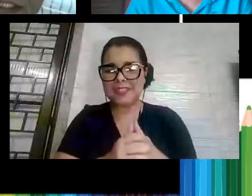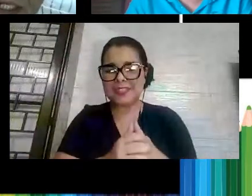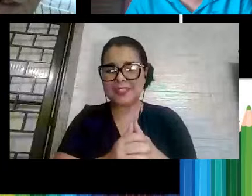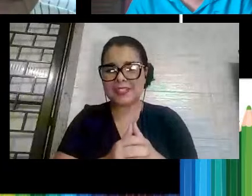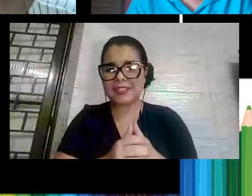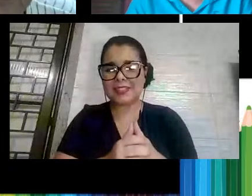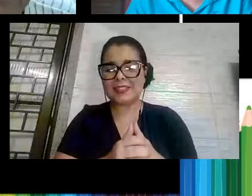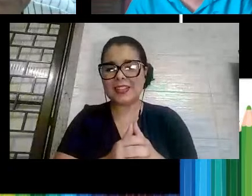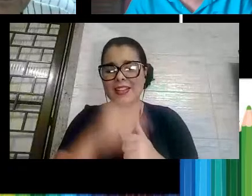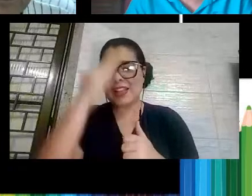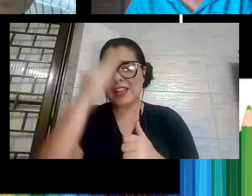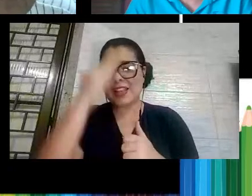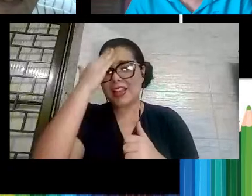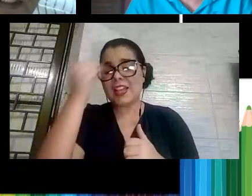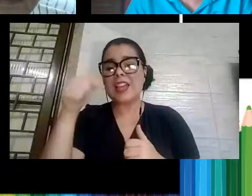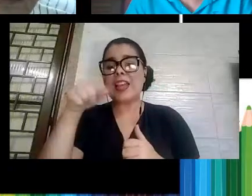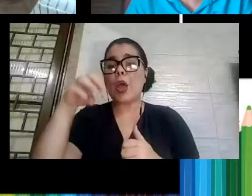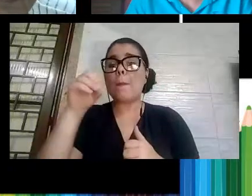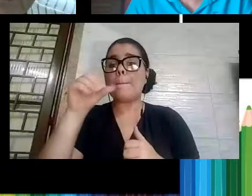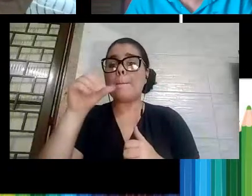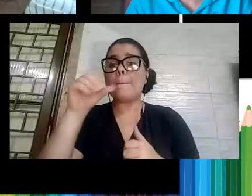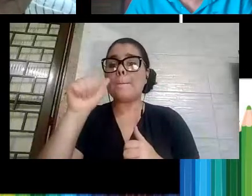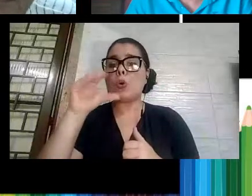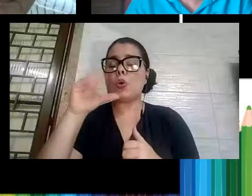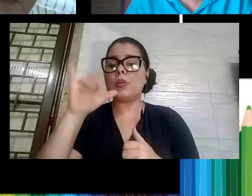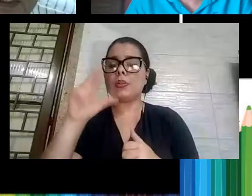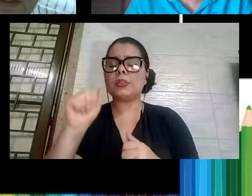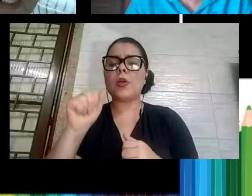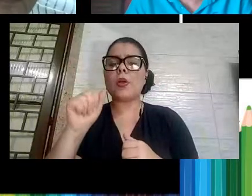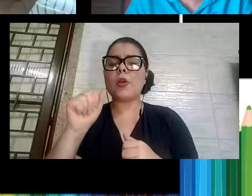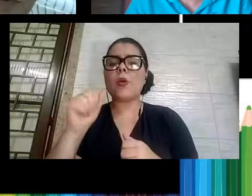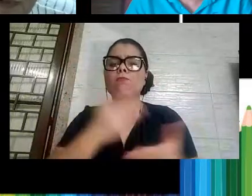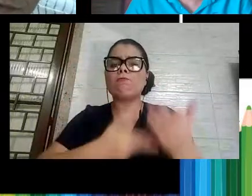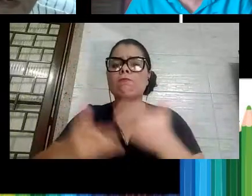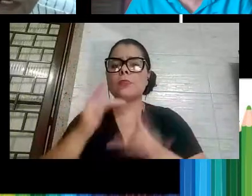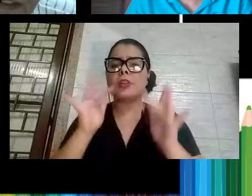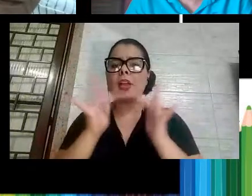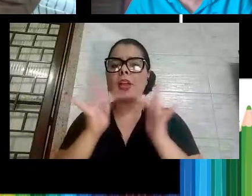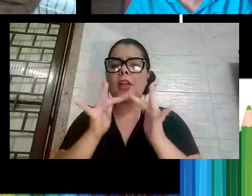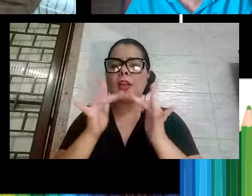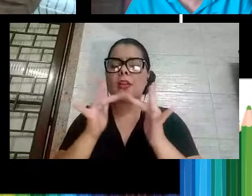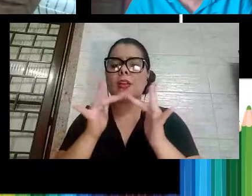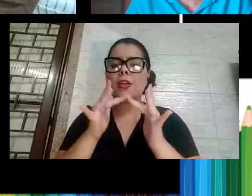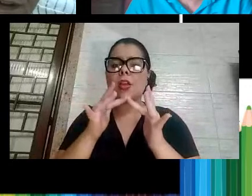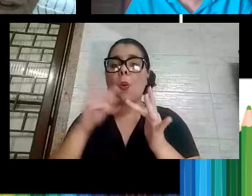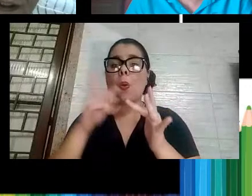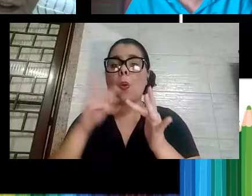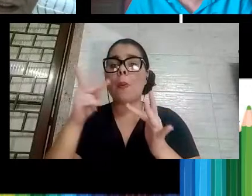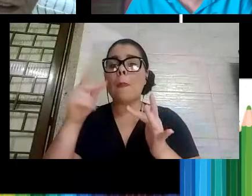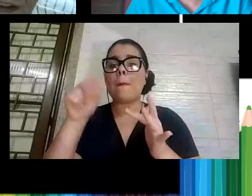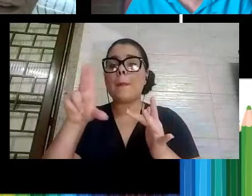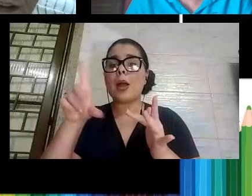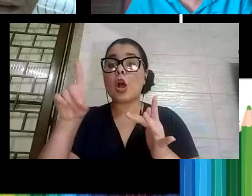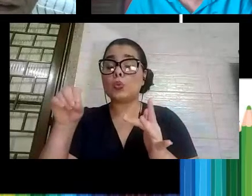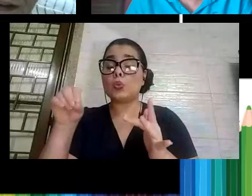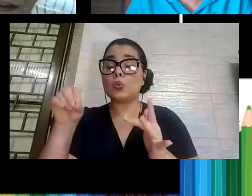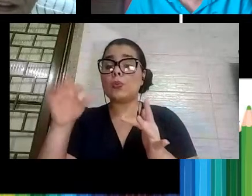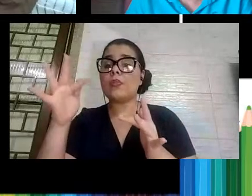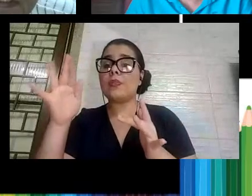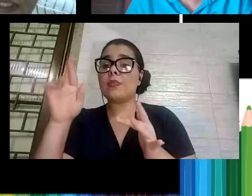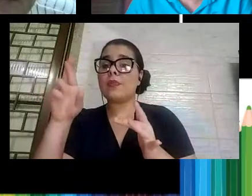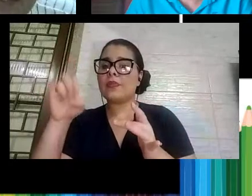Você sabia que Moacir Gadotti foi, teve uma relação íntima, muito profunda, há anos, com o Paulo Freire, não é? Sim, sim,